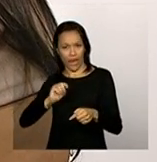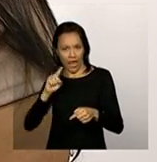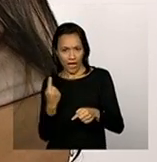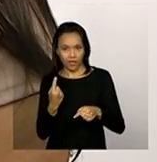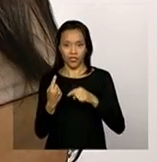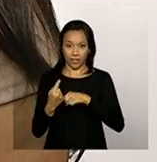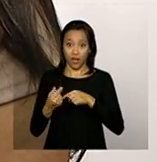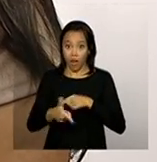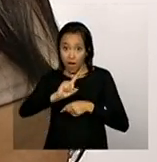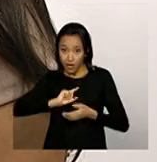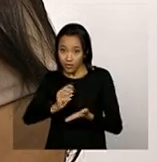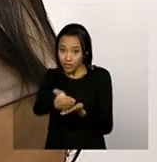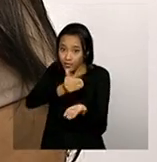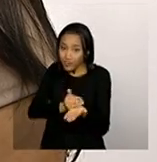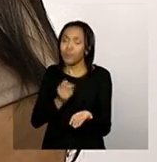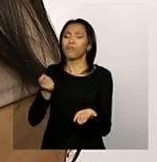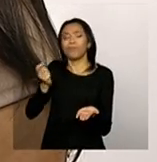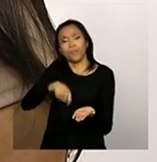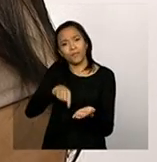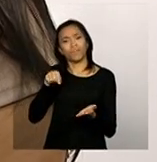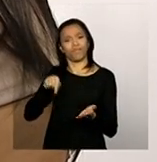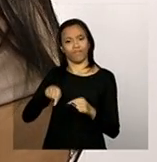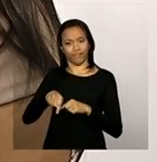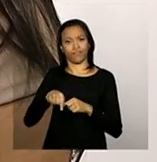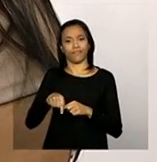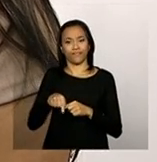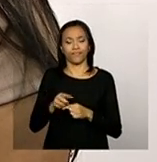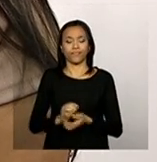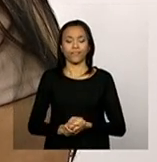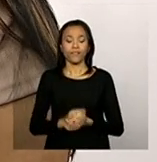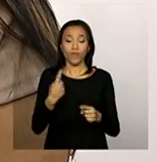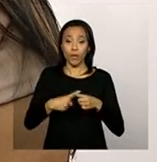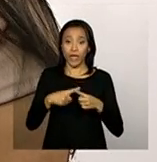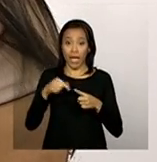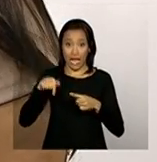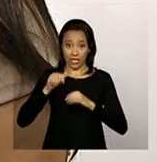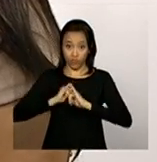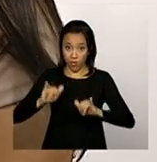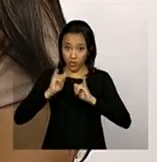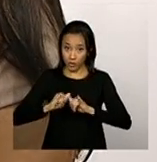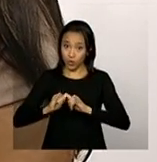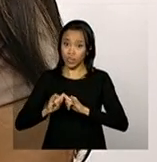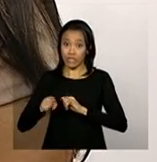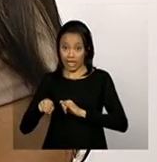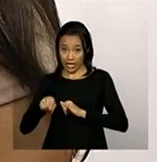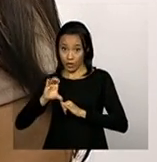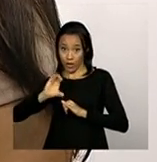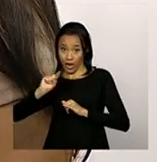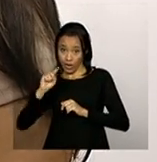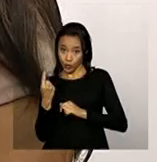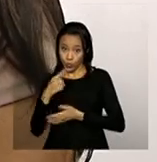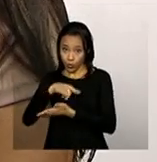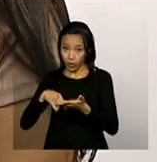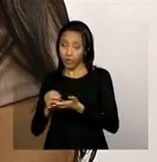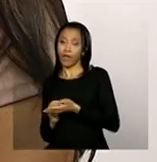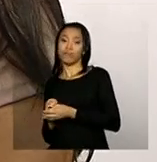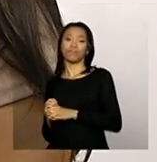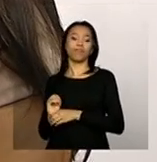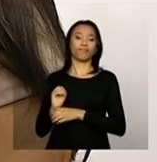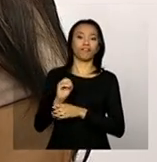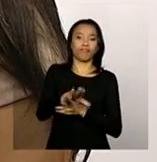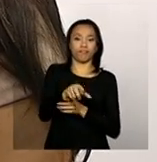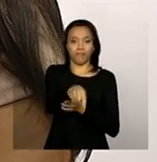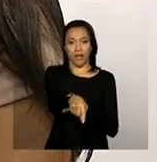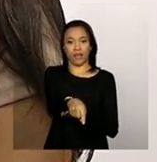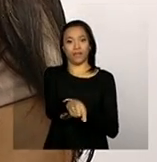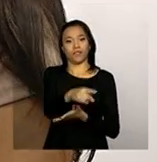procedimento, é o indicado pela gente. Porque as informações vão migrar para o Censo Suas. É importante